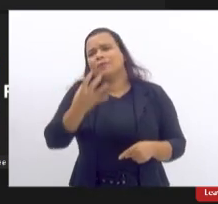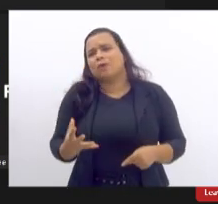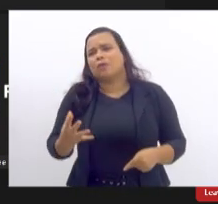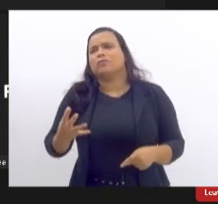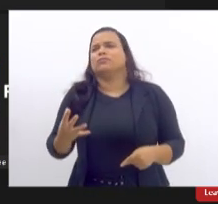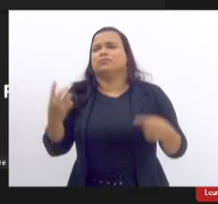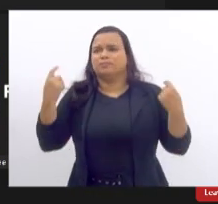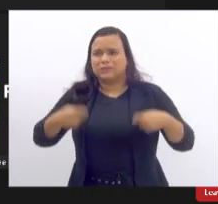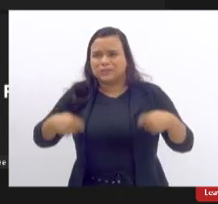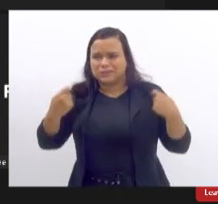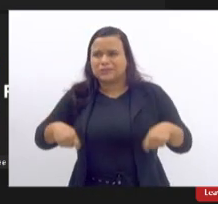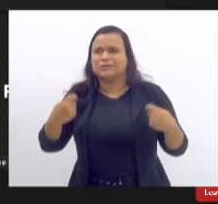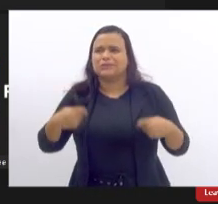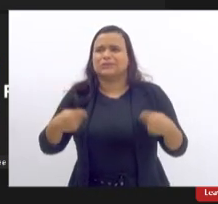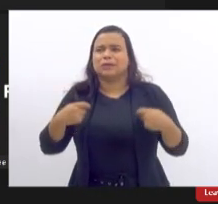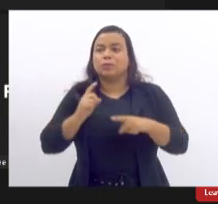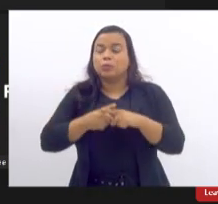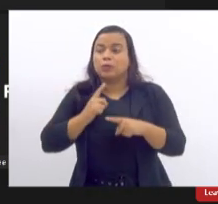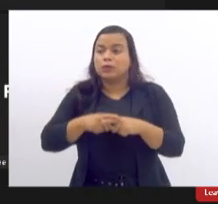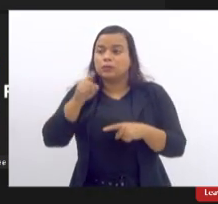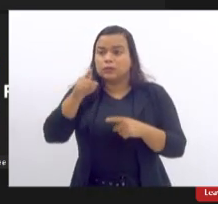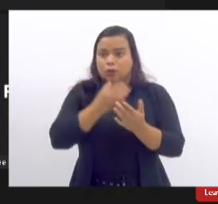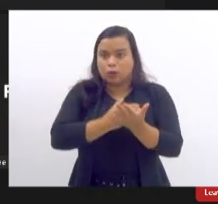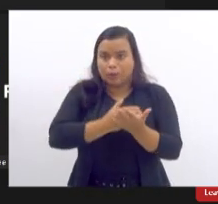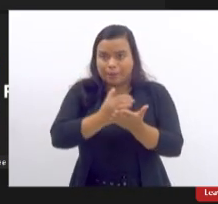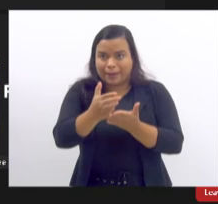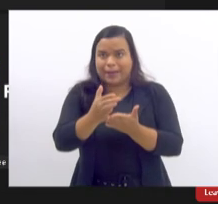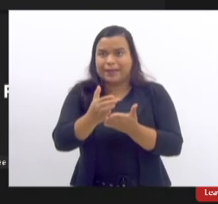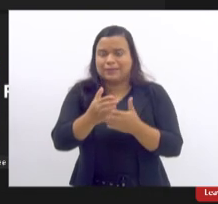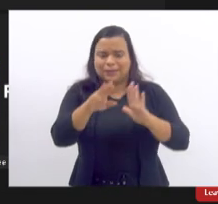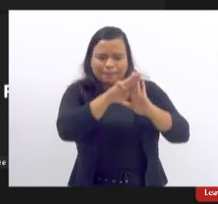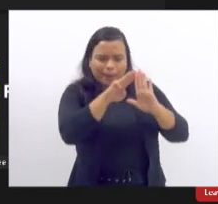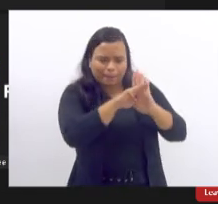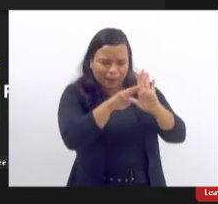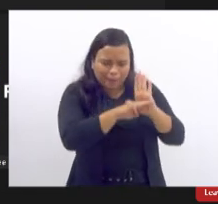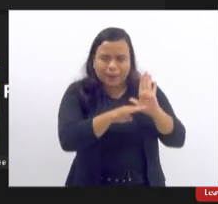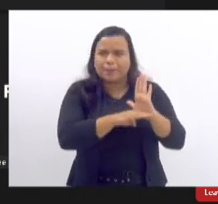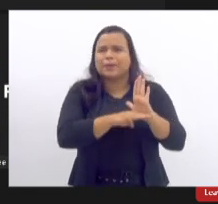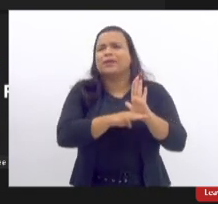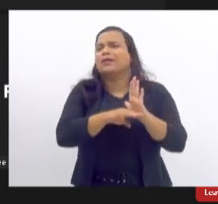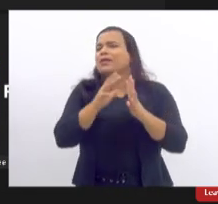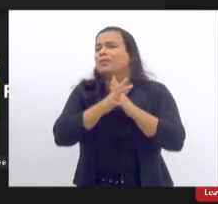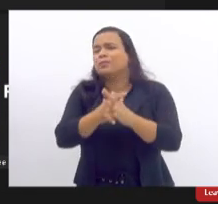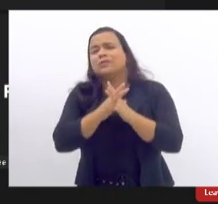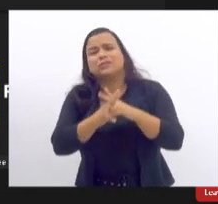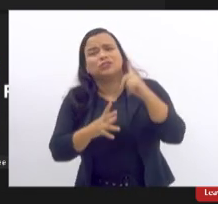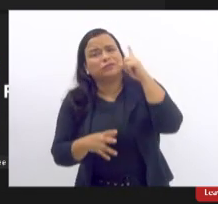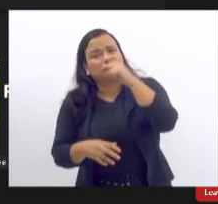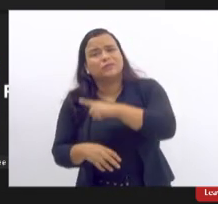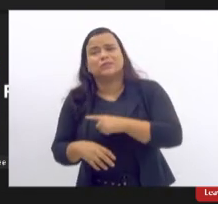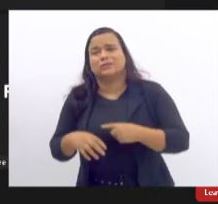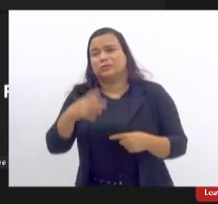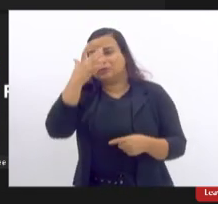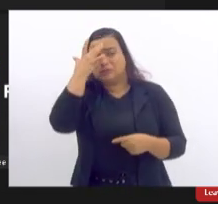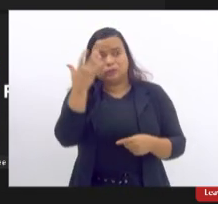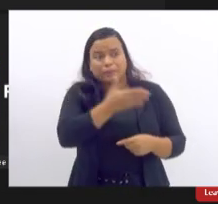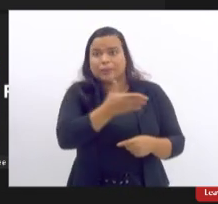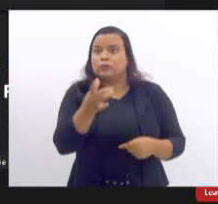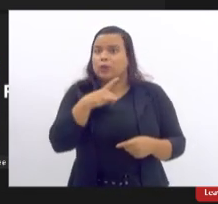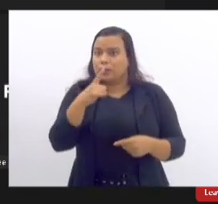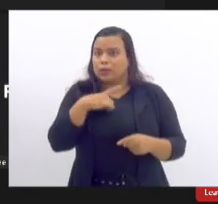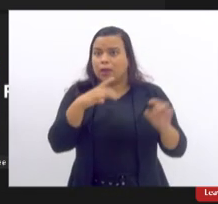porque quando você vai começar um banco do zero é muito complicado as pessoas que possuem um banco